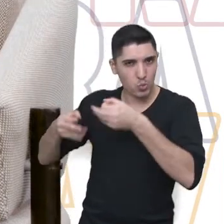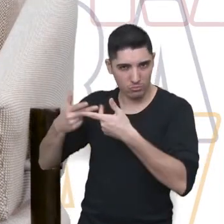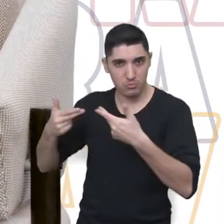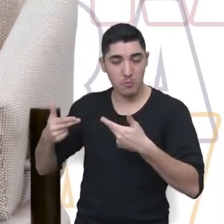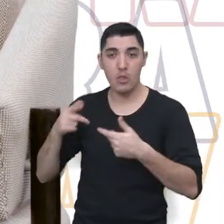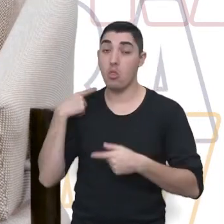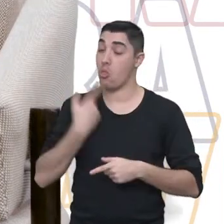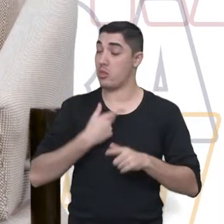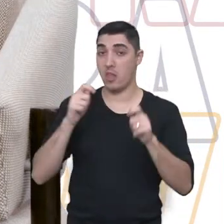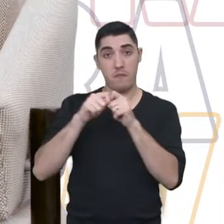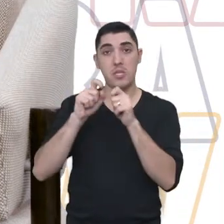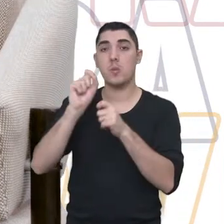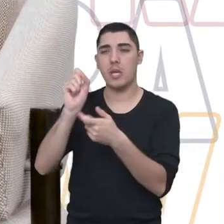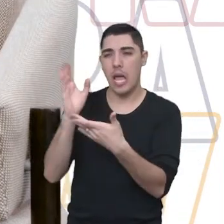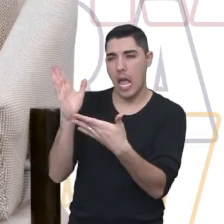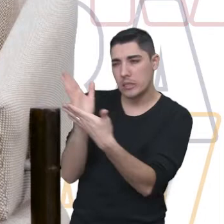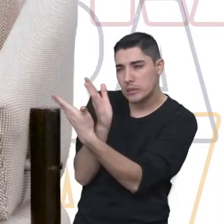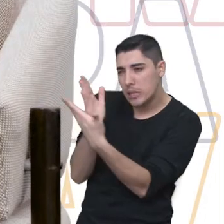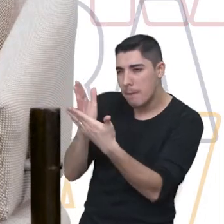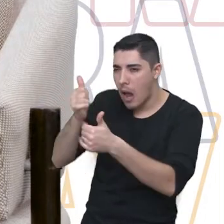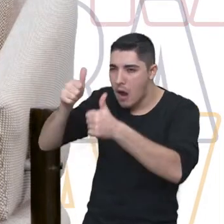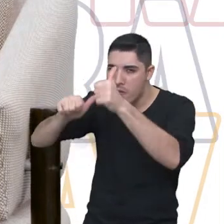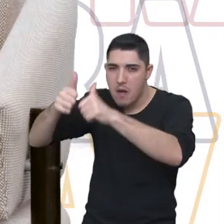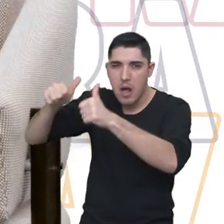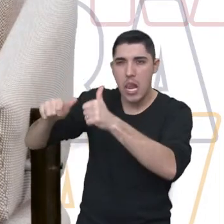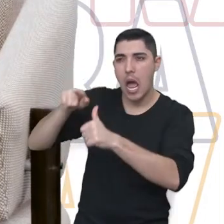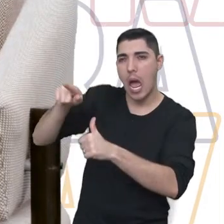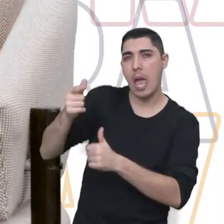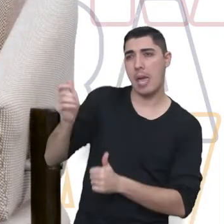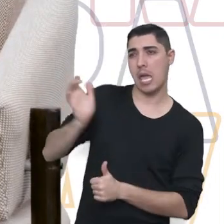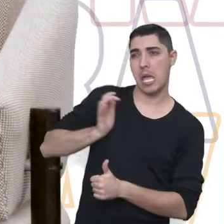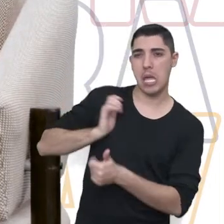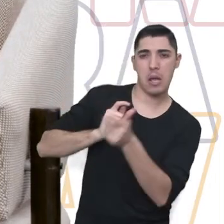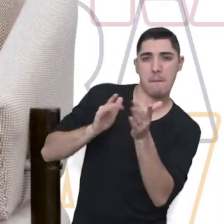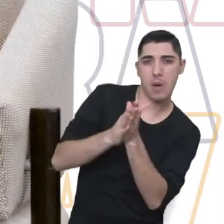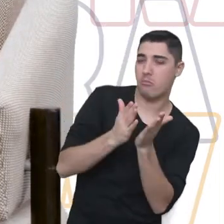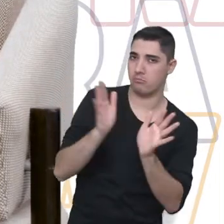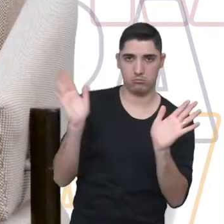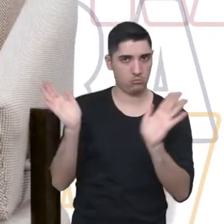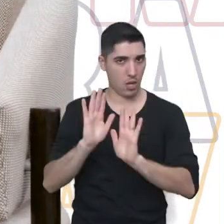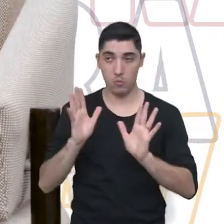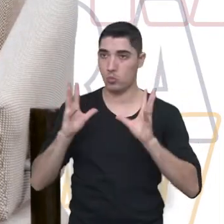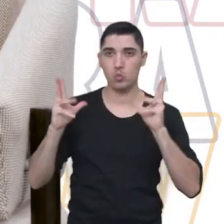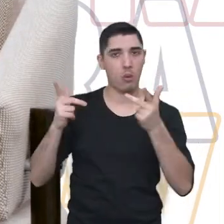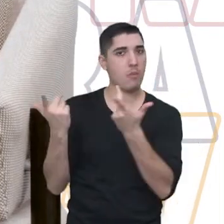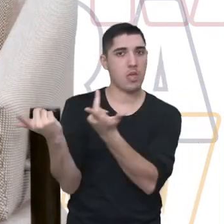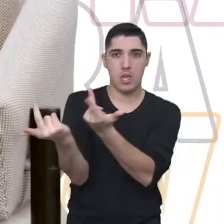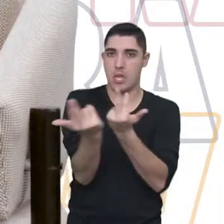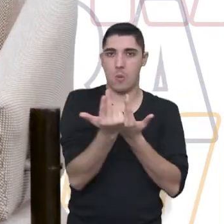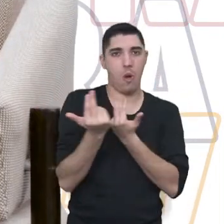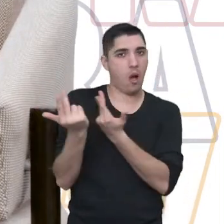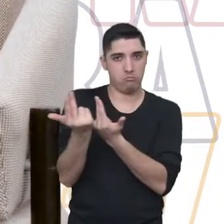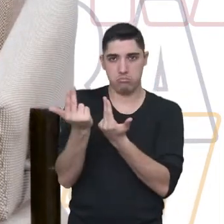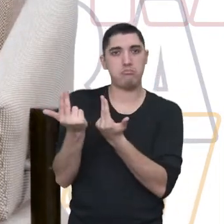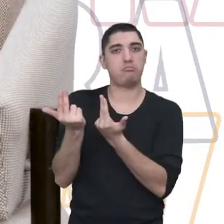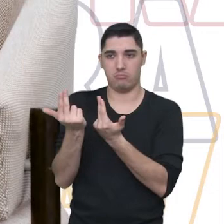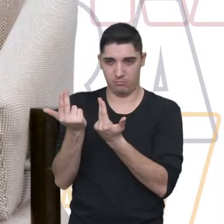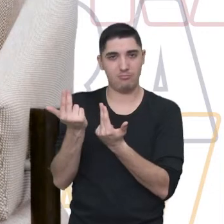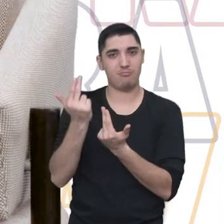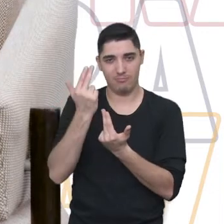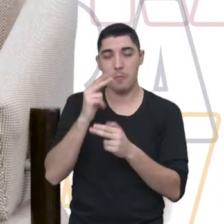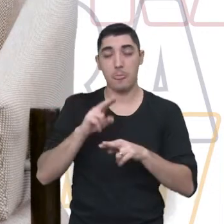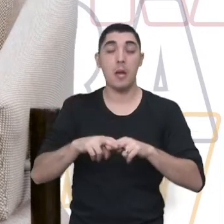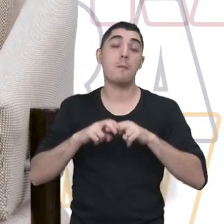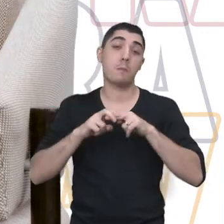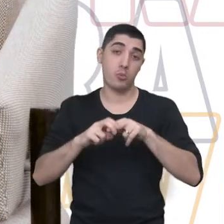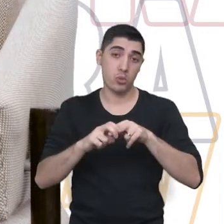né? Nós não fazemos triagem, assim, por questões socioeconômicas, né? Qualquer pessoa é atendida da mesma forma,